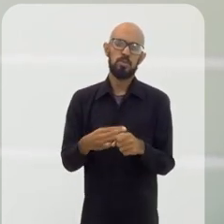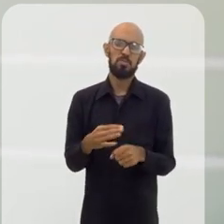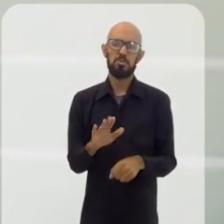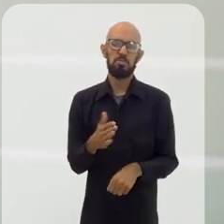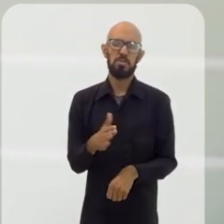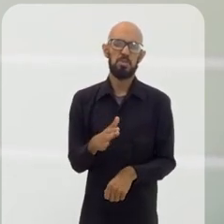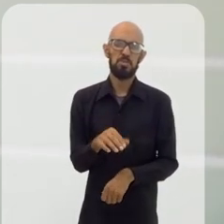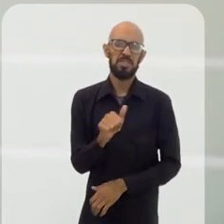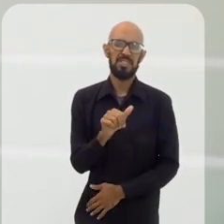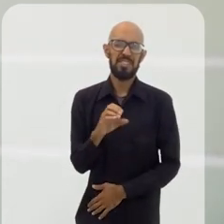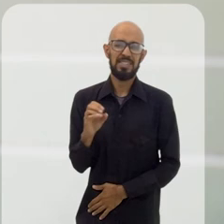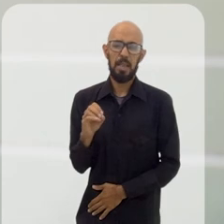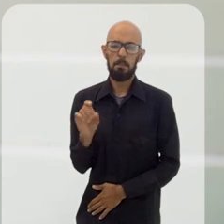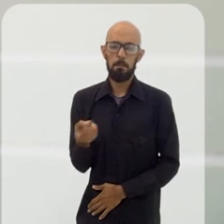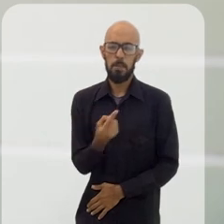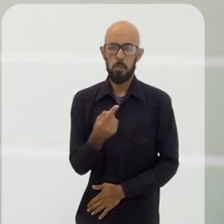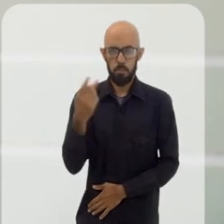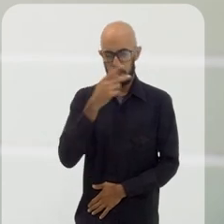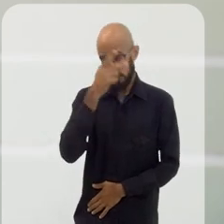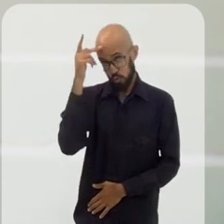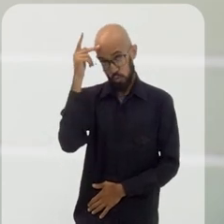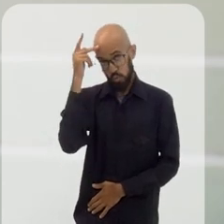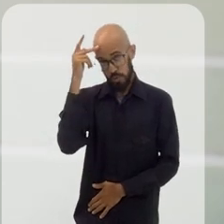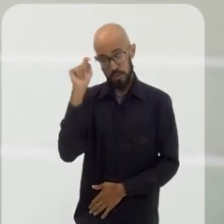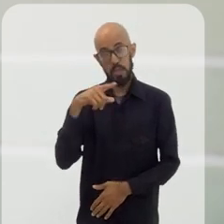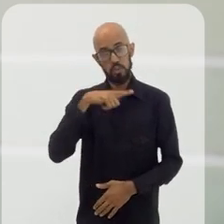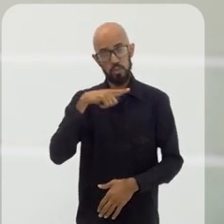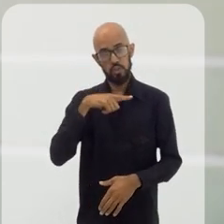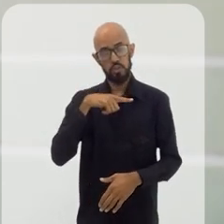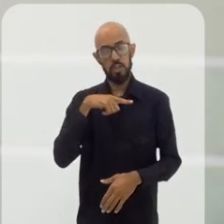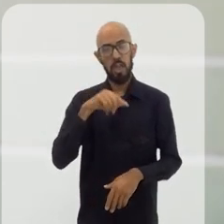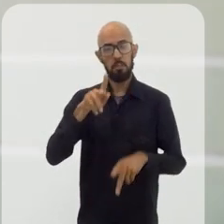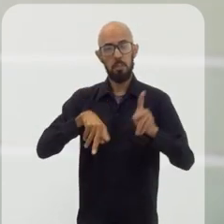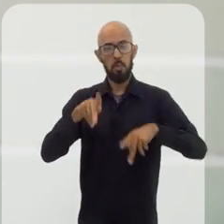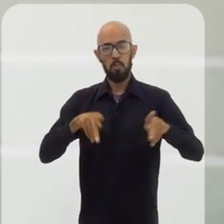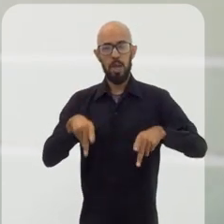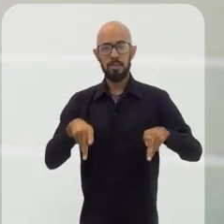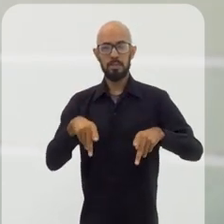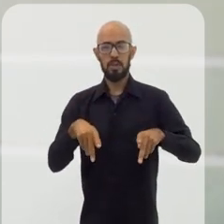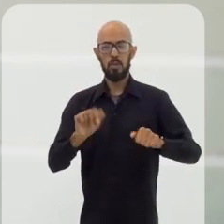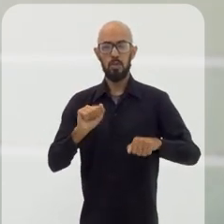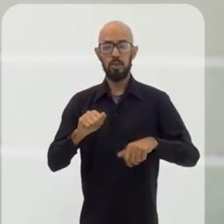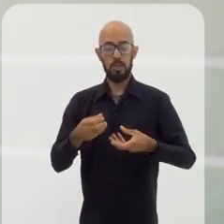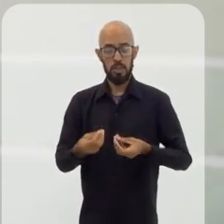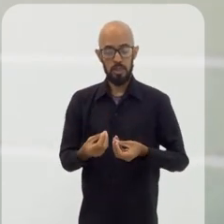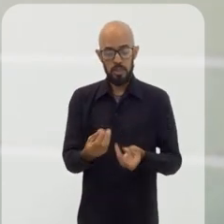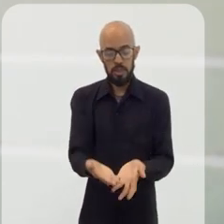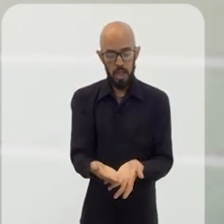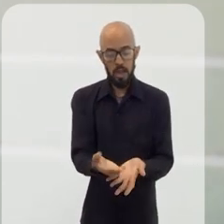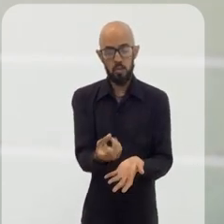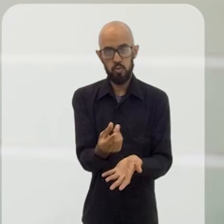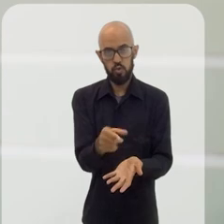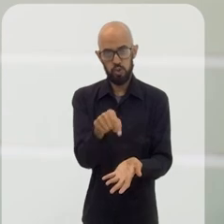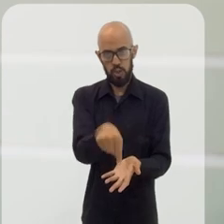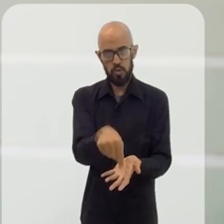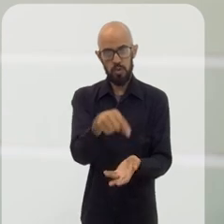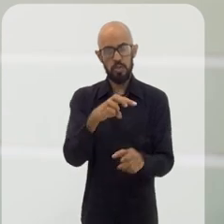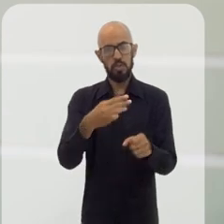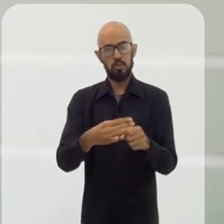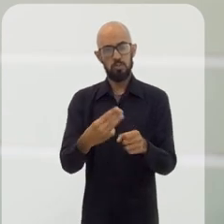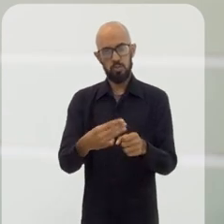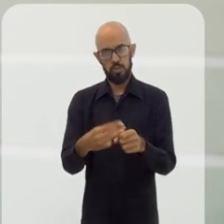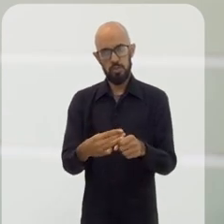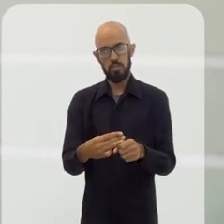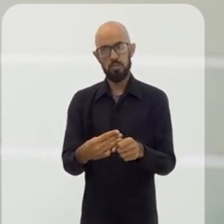um município com aproximadamente 100 mil habitantes e aí a gente tem essa população flutuante que traz o recurso para